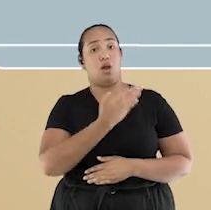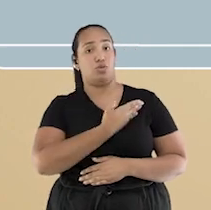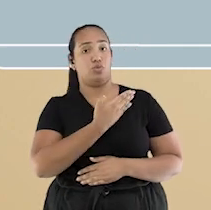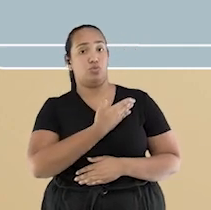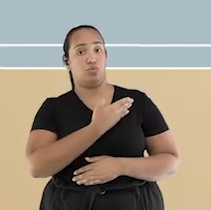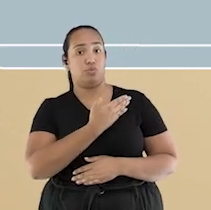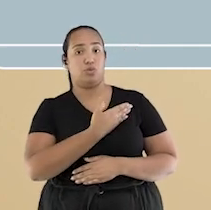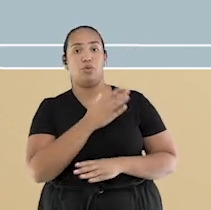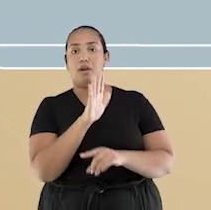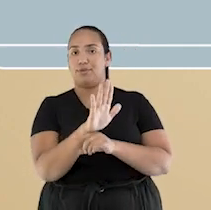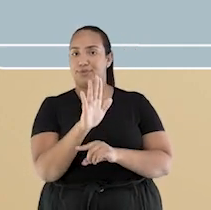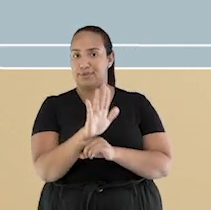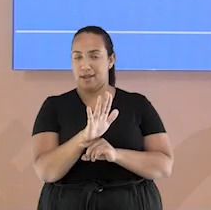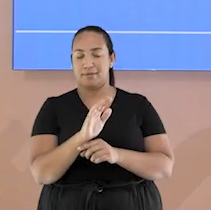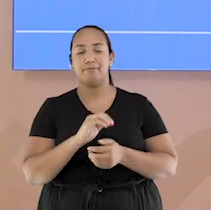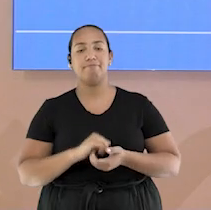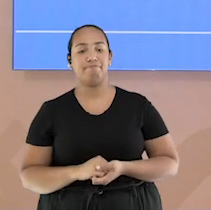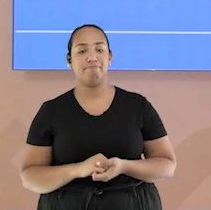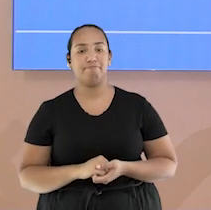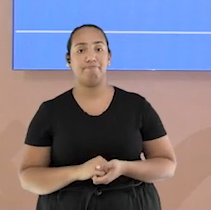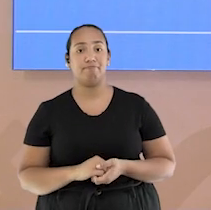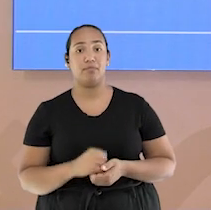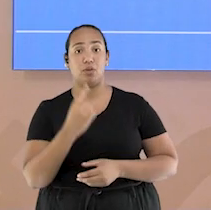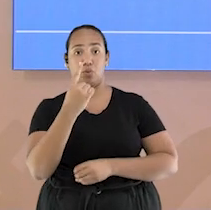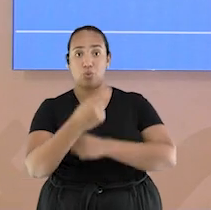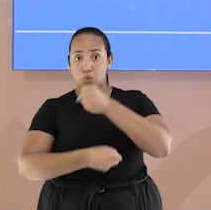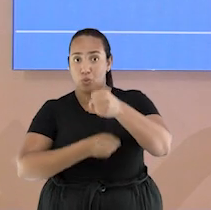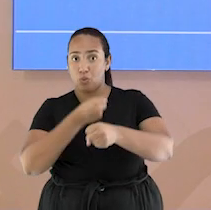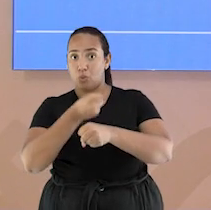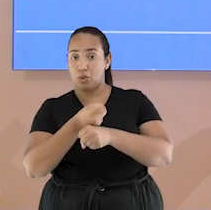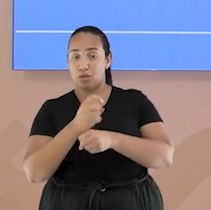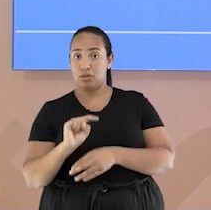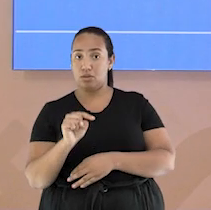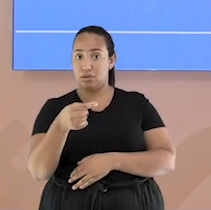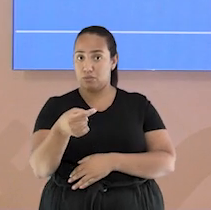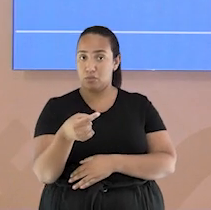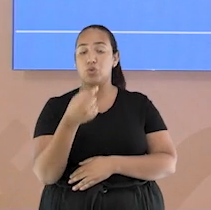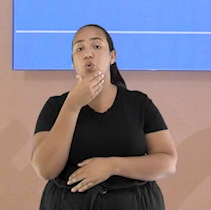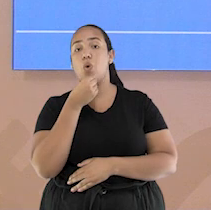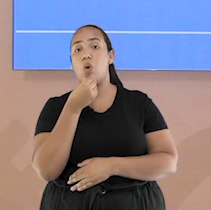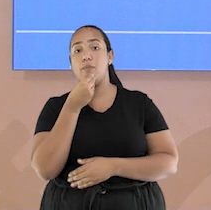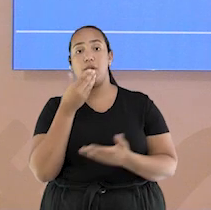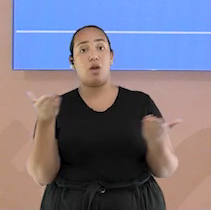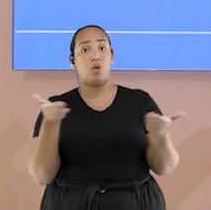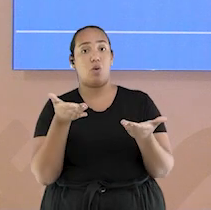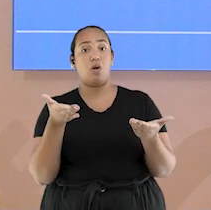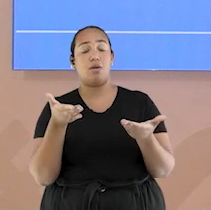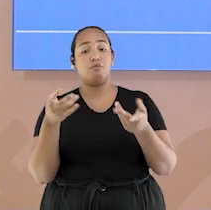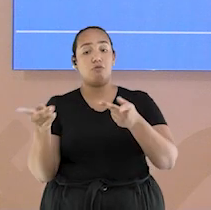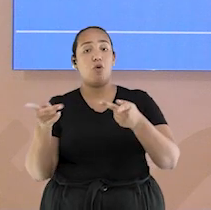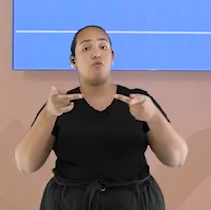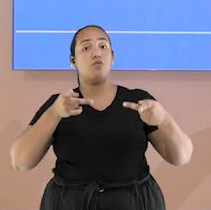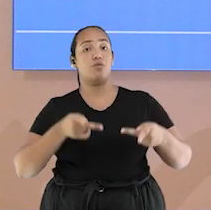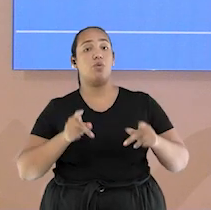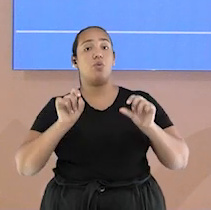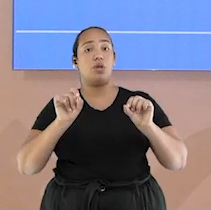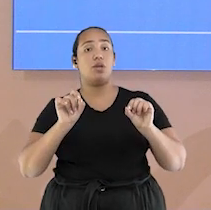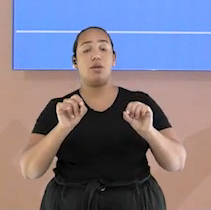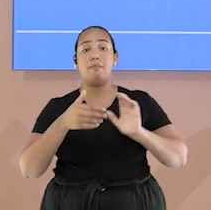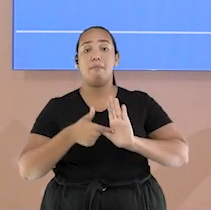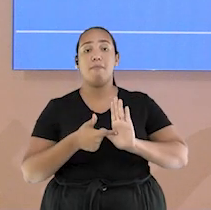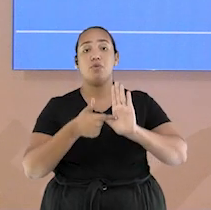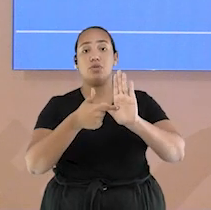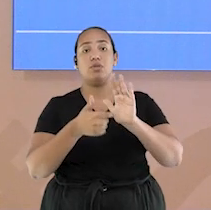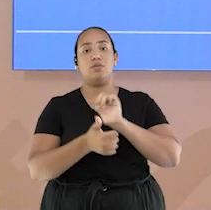doutor Frank Wood e John Lynch. No ano seguinte da sua criação, Morgan foi convidado a fazer uma demonstração de esporte